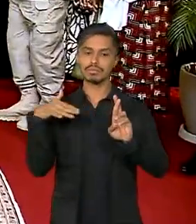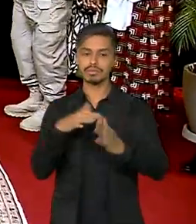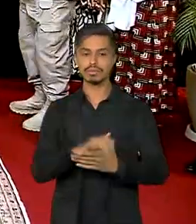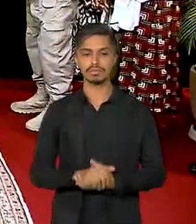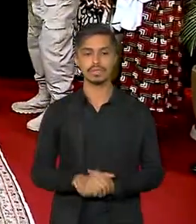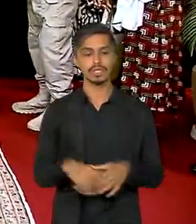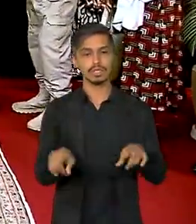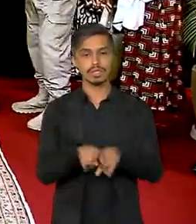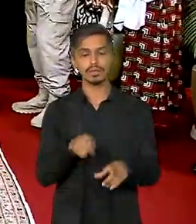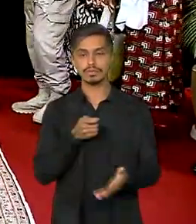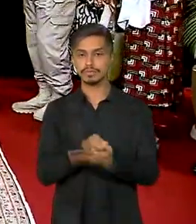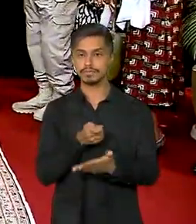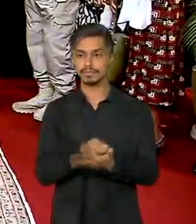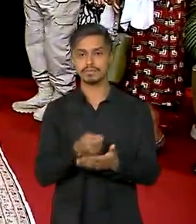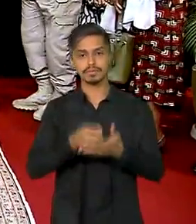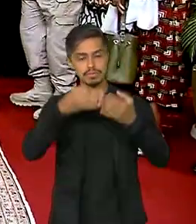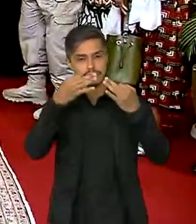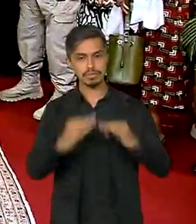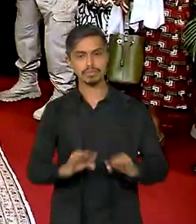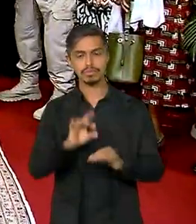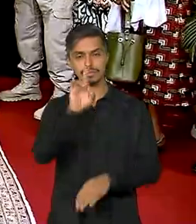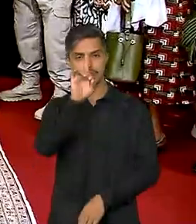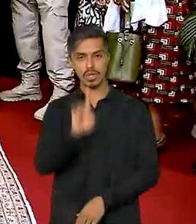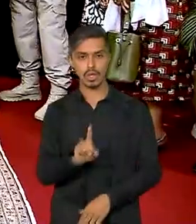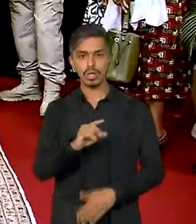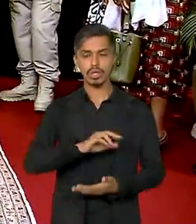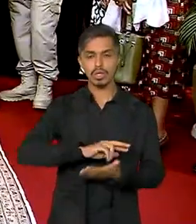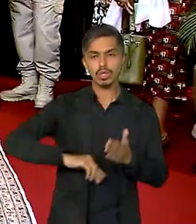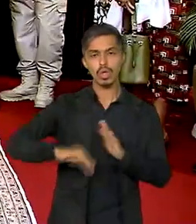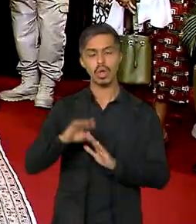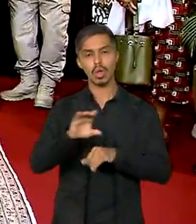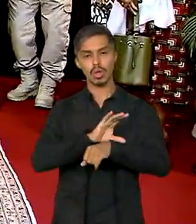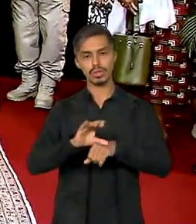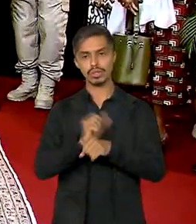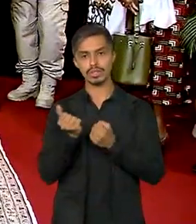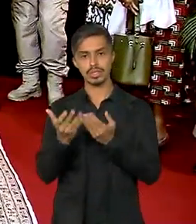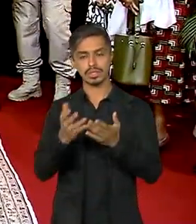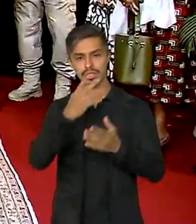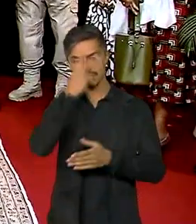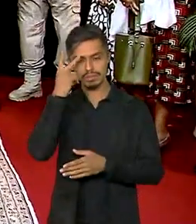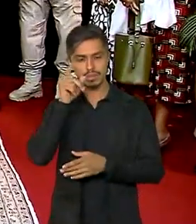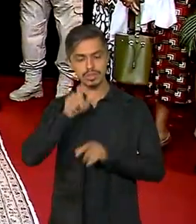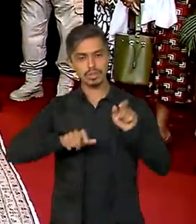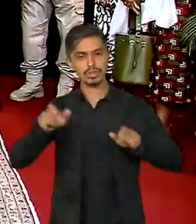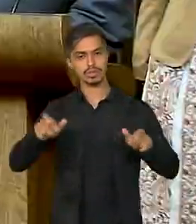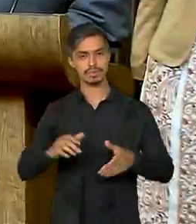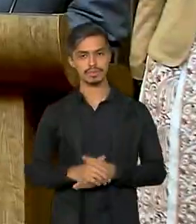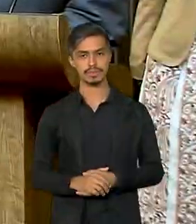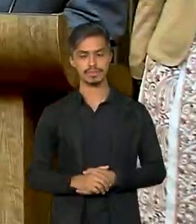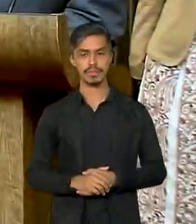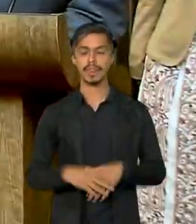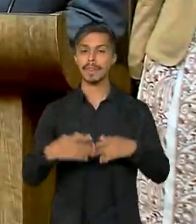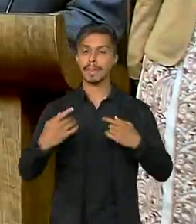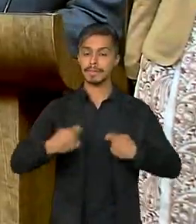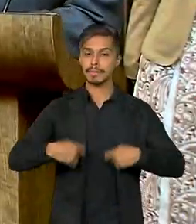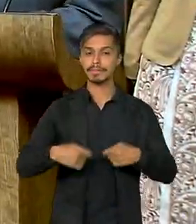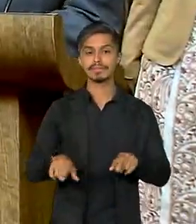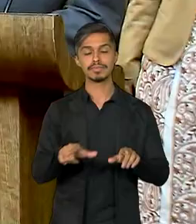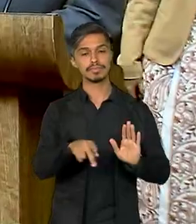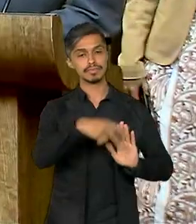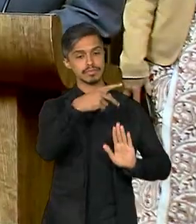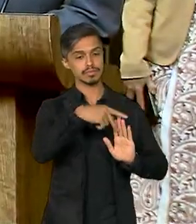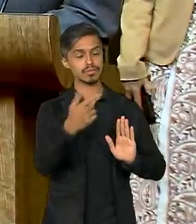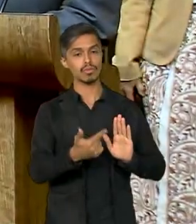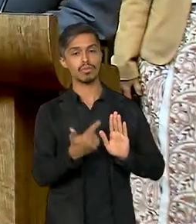Também para garantir o pleno exercício dos direitos constitucionais aos cidadãos nas eleições municipais, outra portaria,